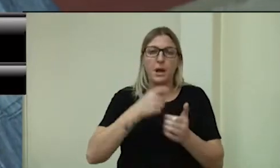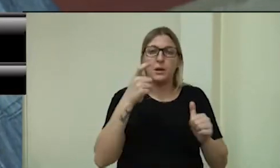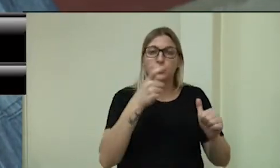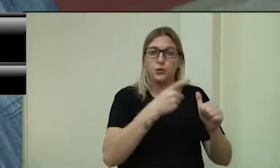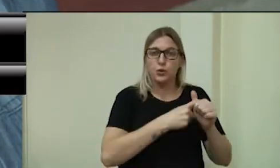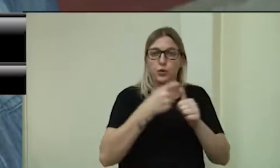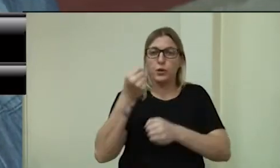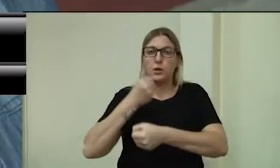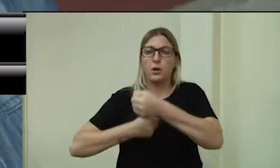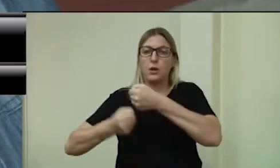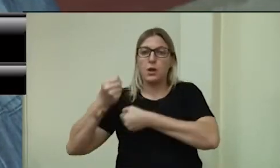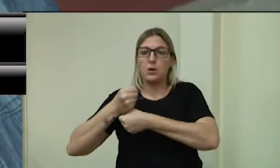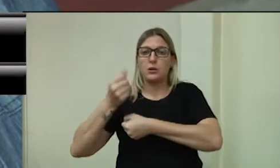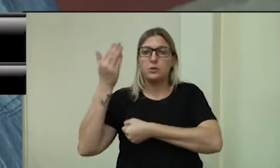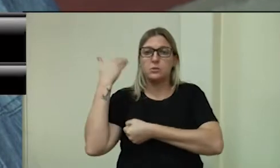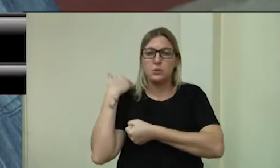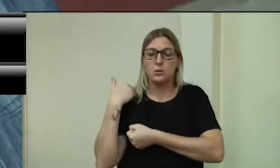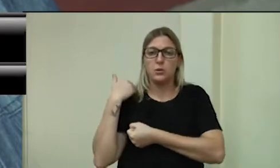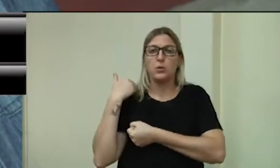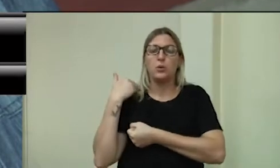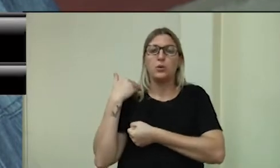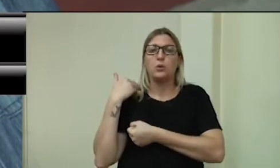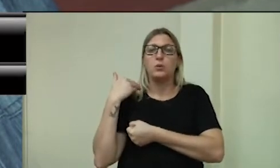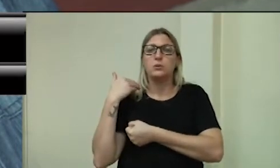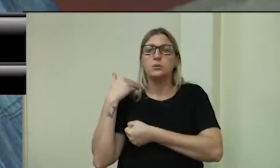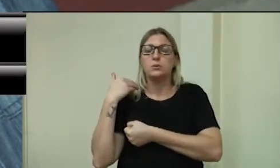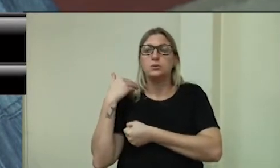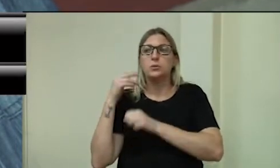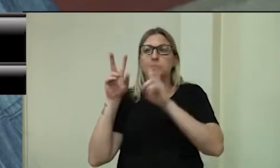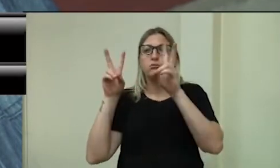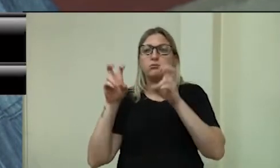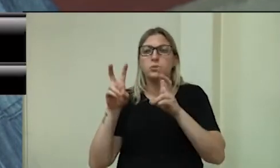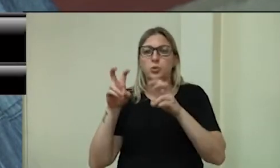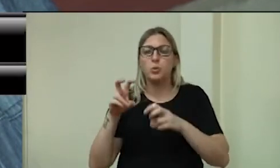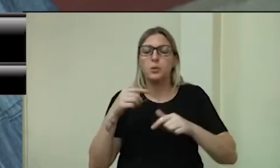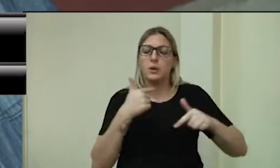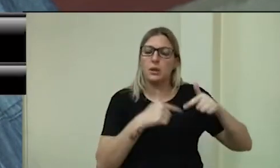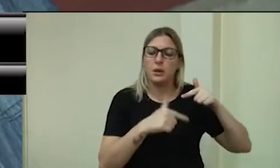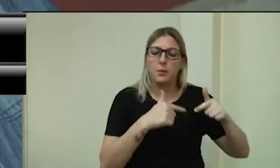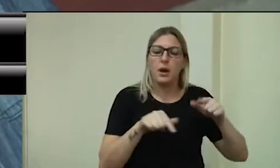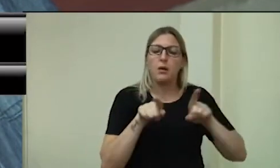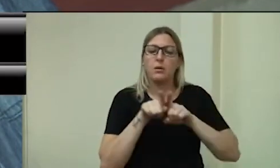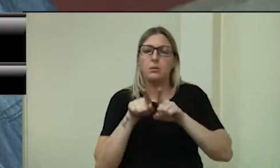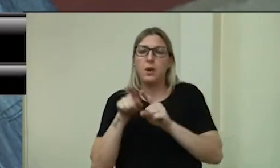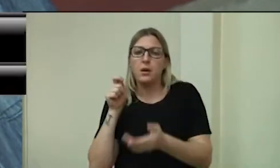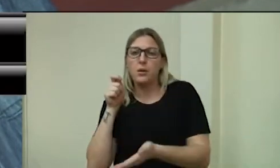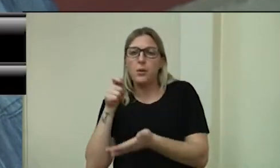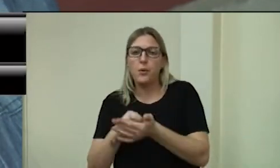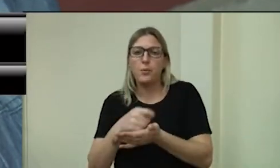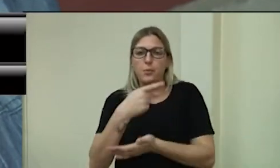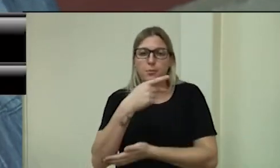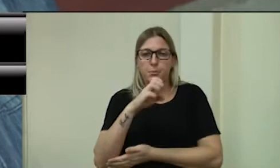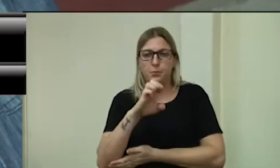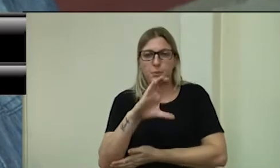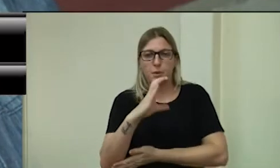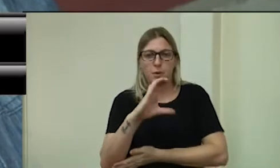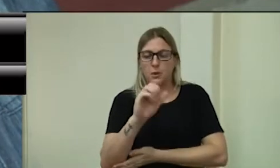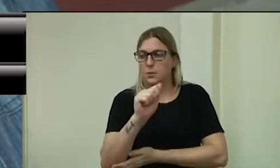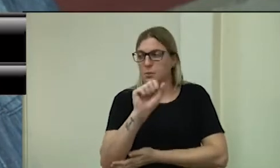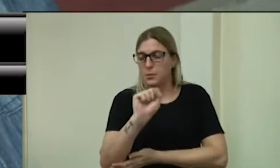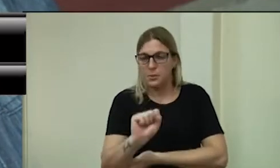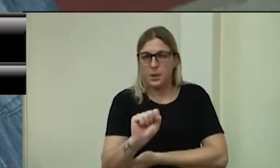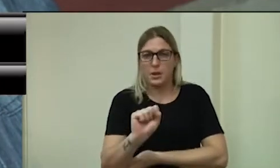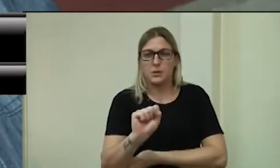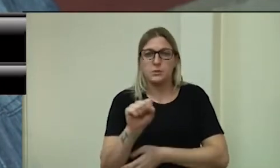anteriores relativos à realização de serviços, aquisição de peças para a oficina municipal e a abrir